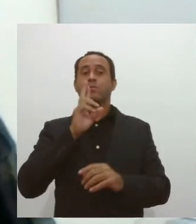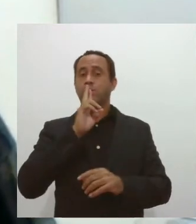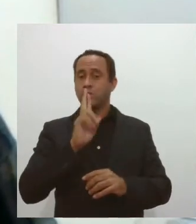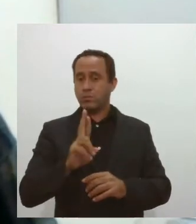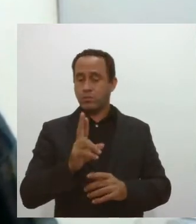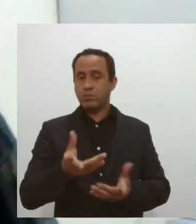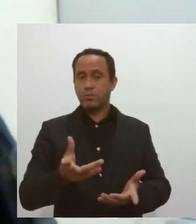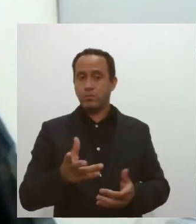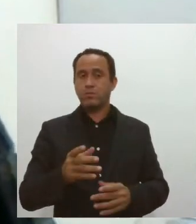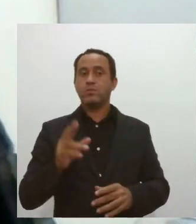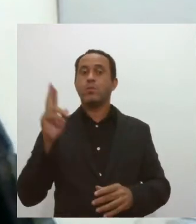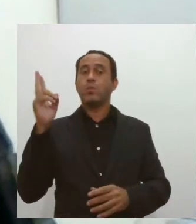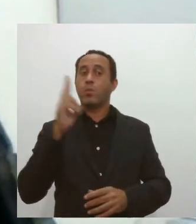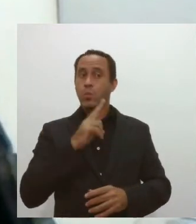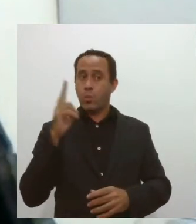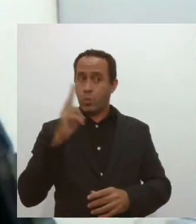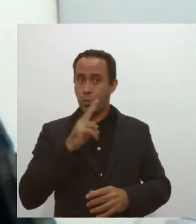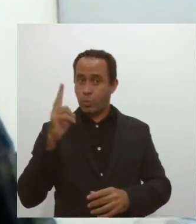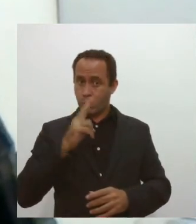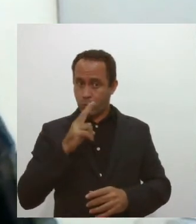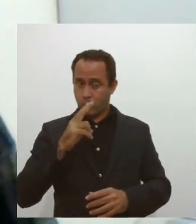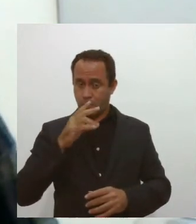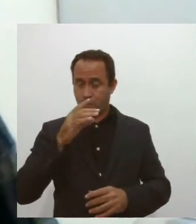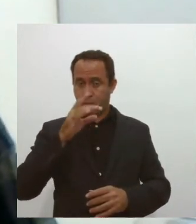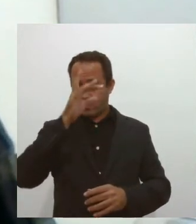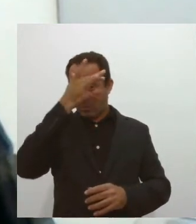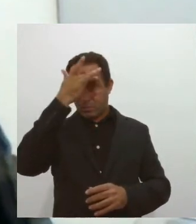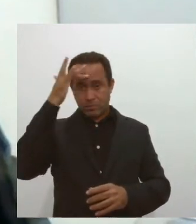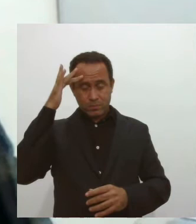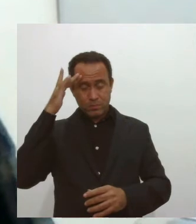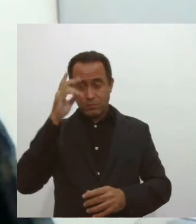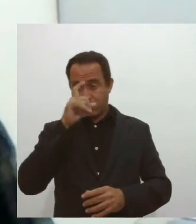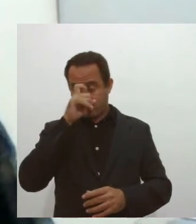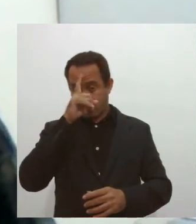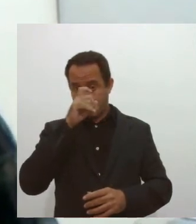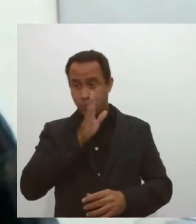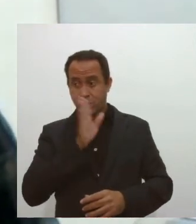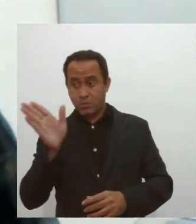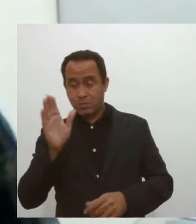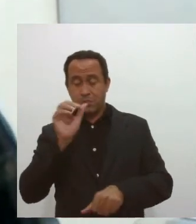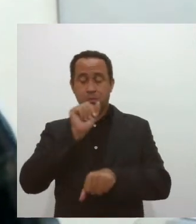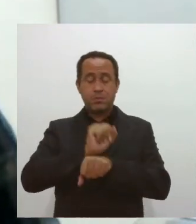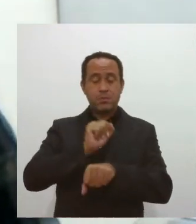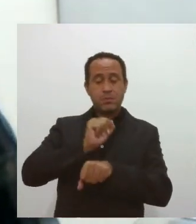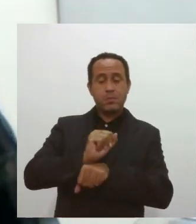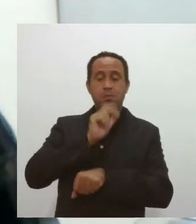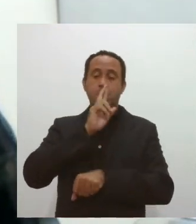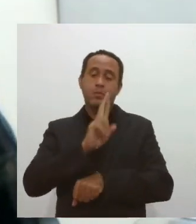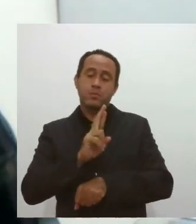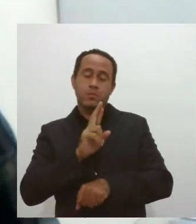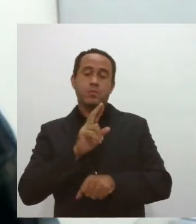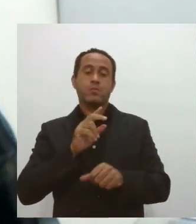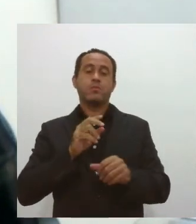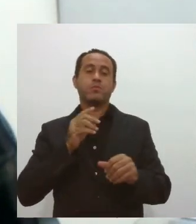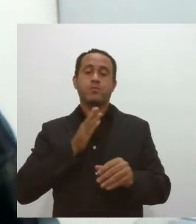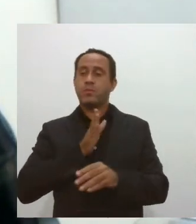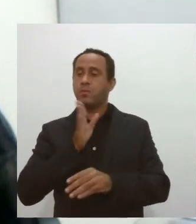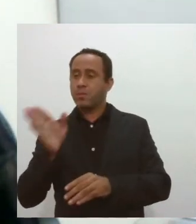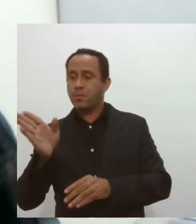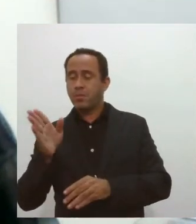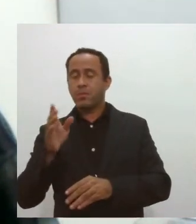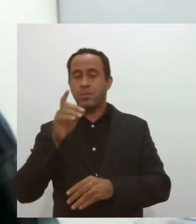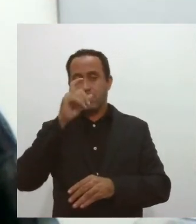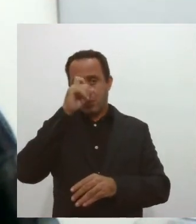as urgências, os pacientes que estão internados, que estão aguardando um resultado para internamento ou